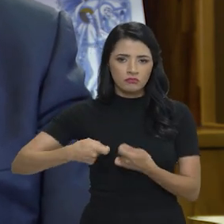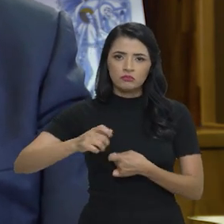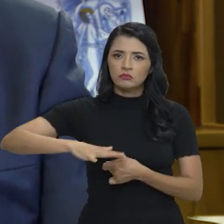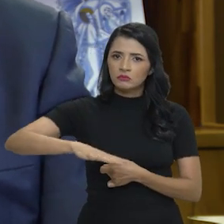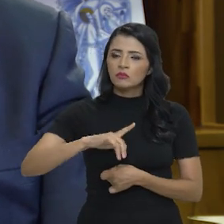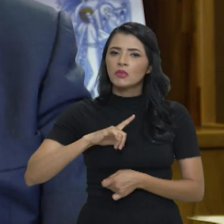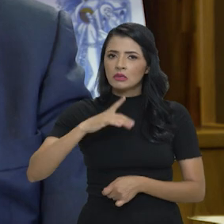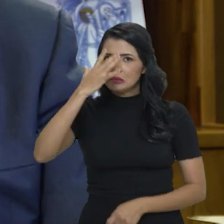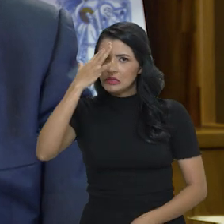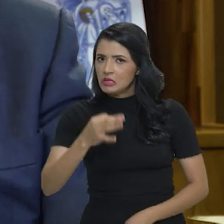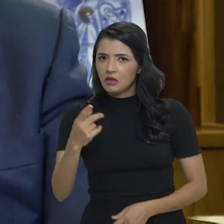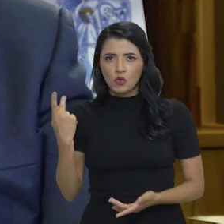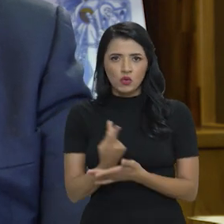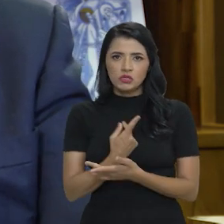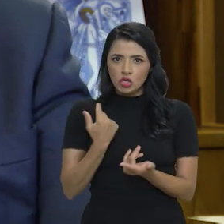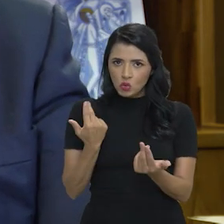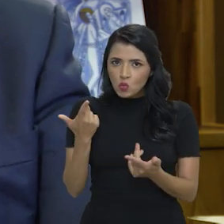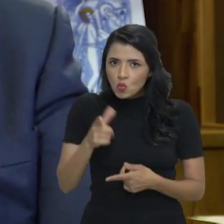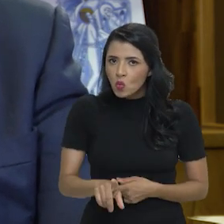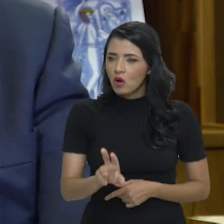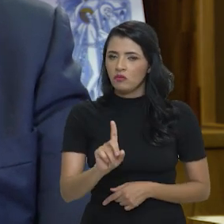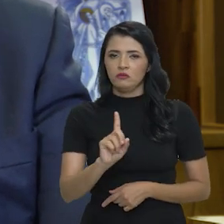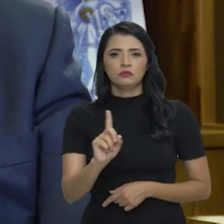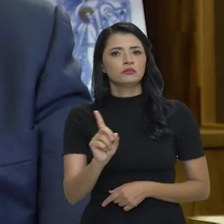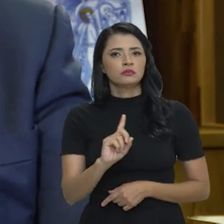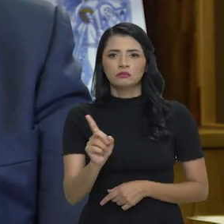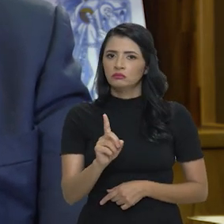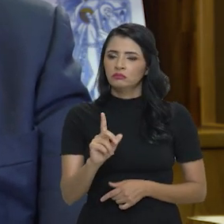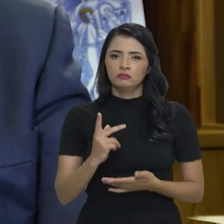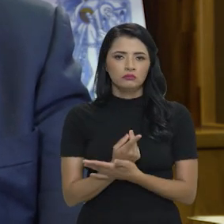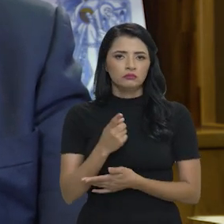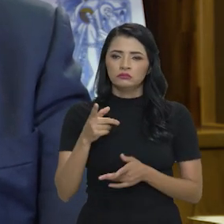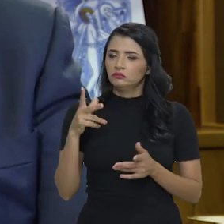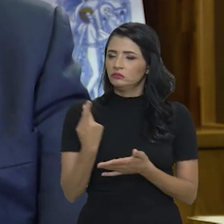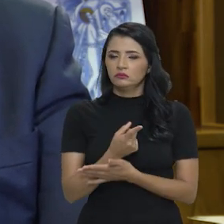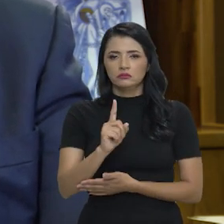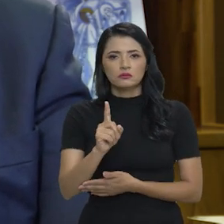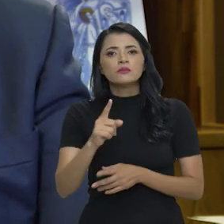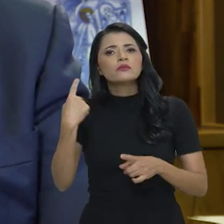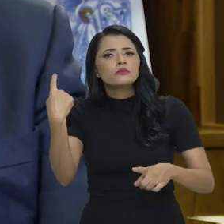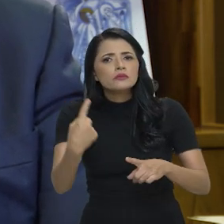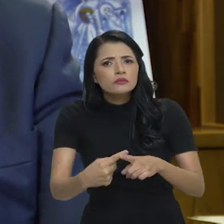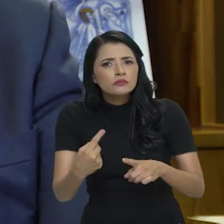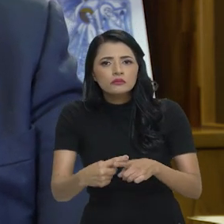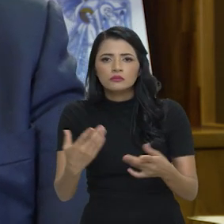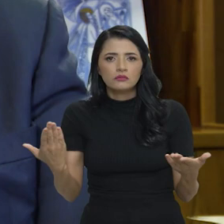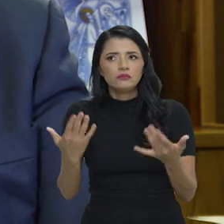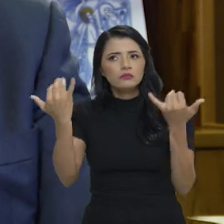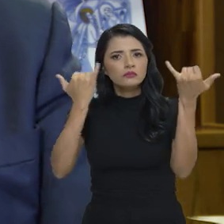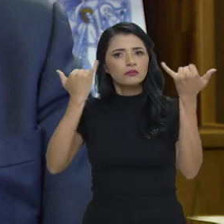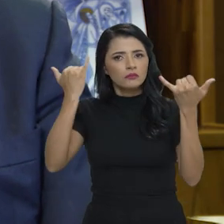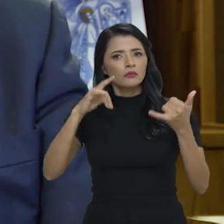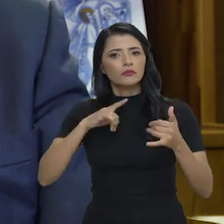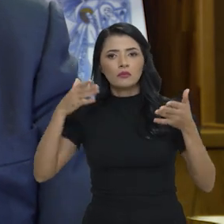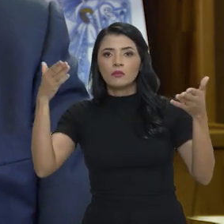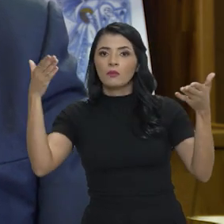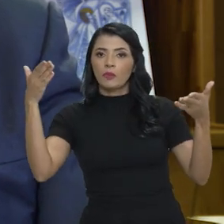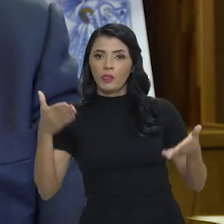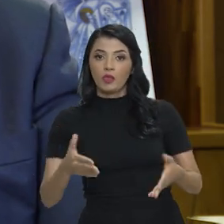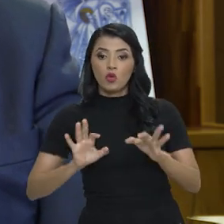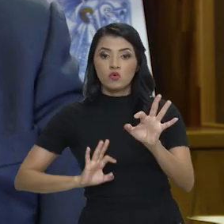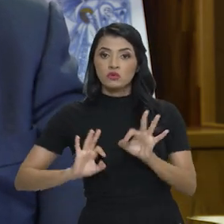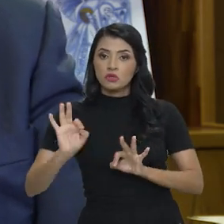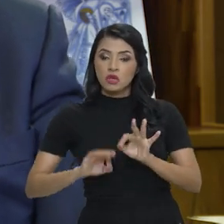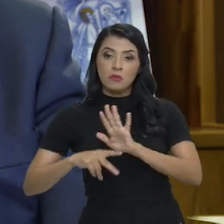nesse setor econômico, nunca mais vai ocorrer de novo essa situação, porque a transparência, a